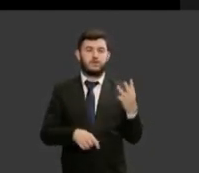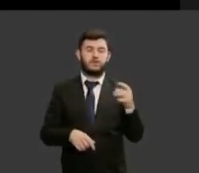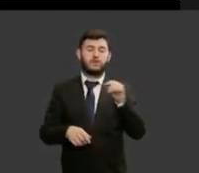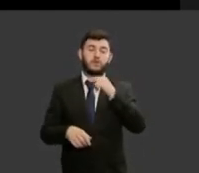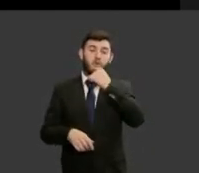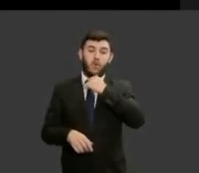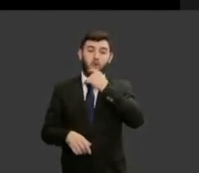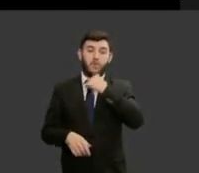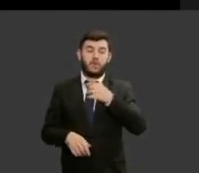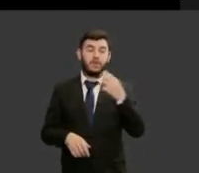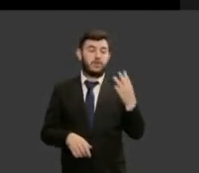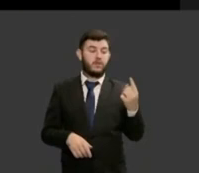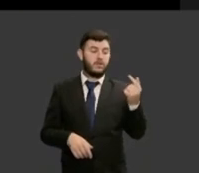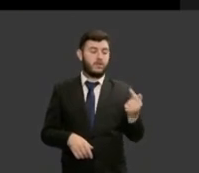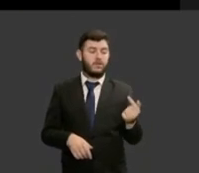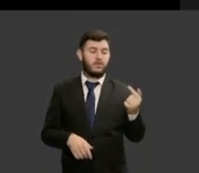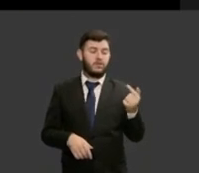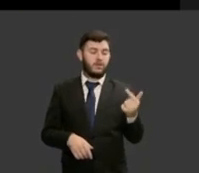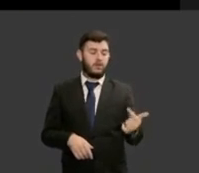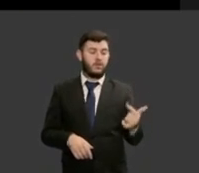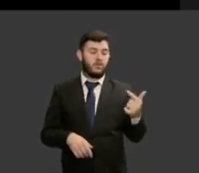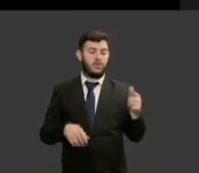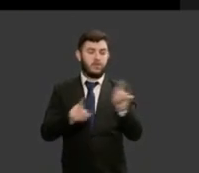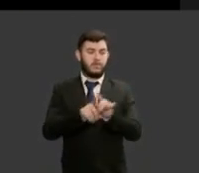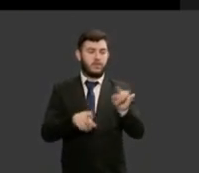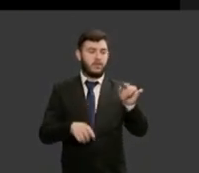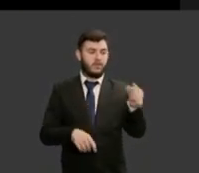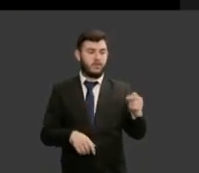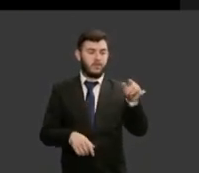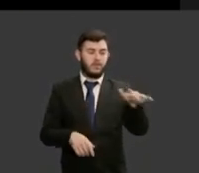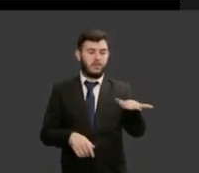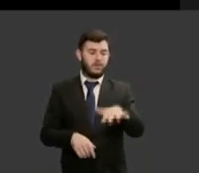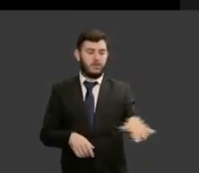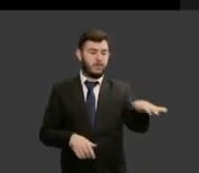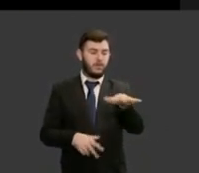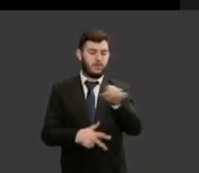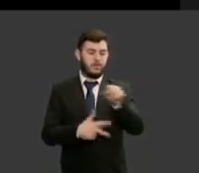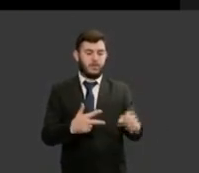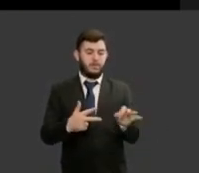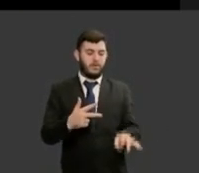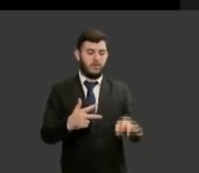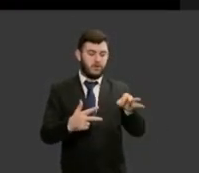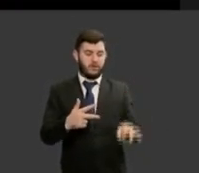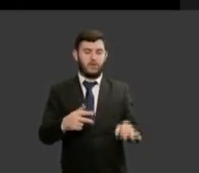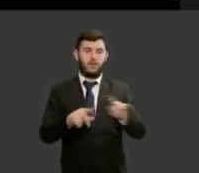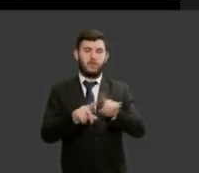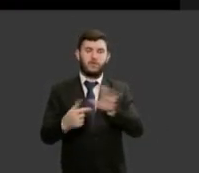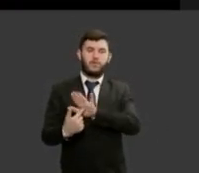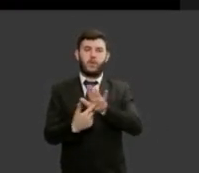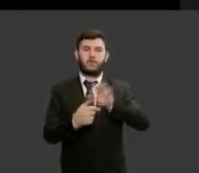no judiciário de um modo geral e aí aparece por estado pode passar por favor